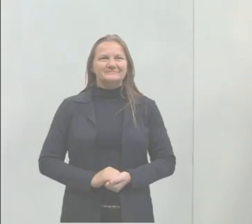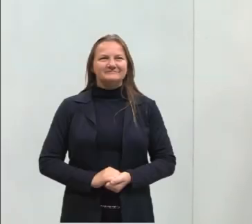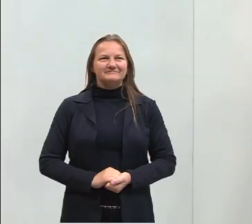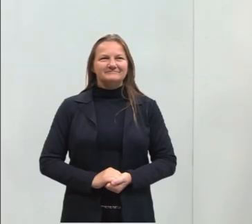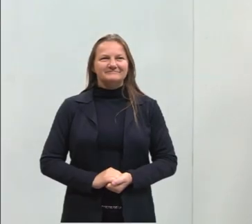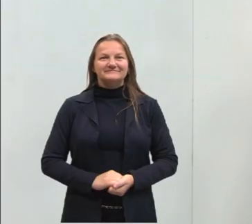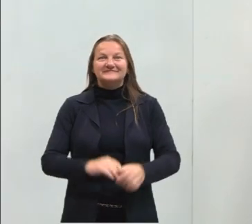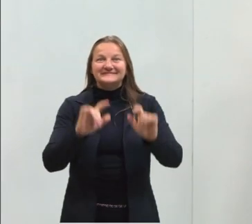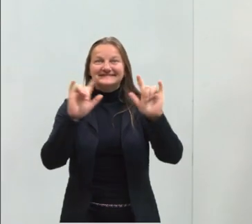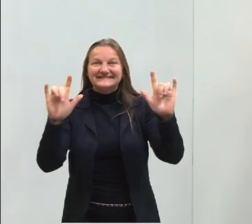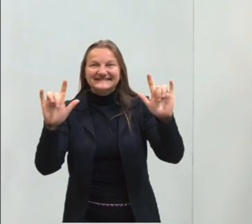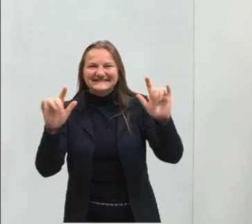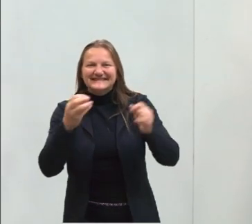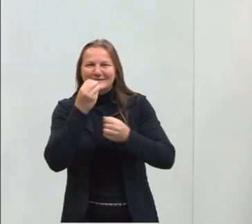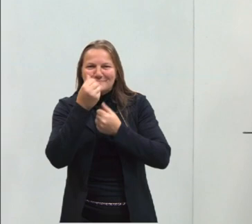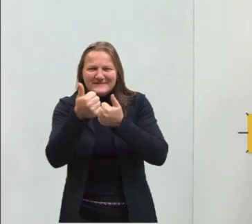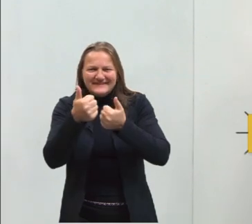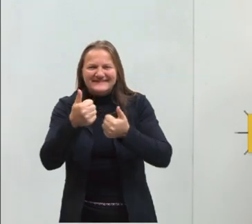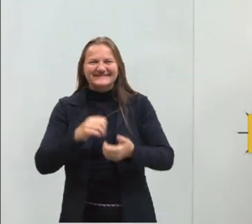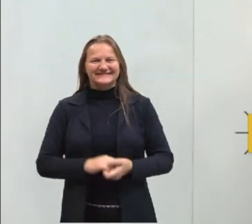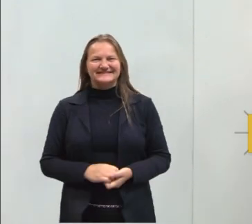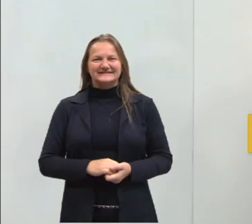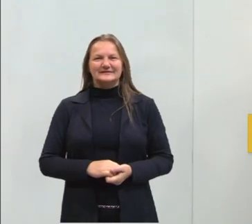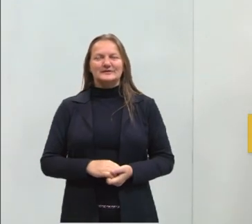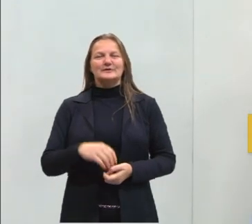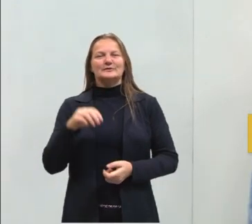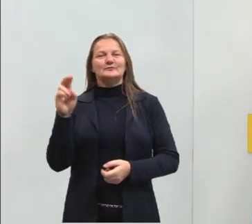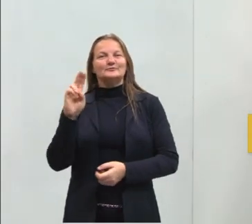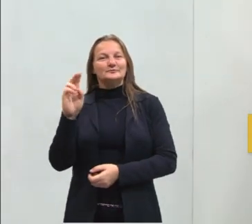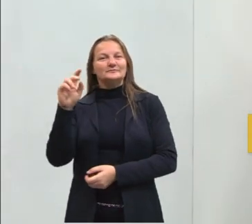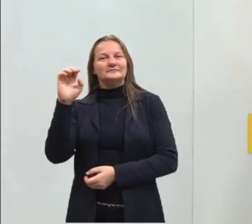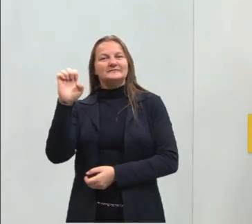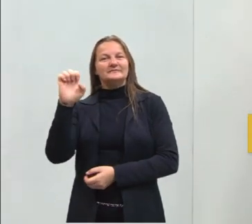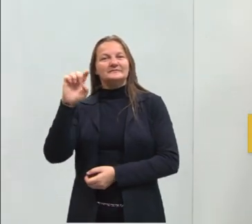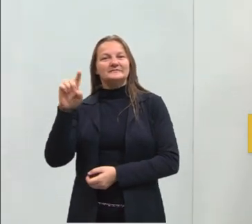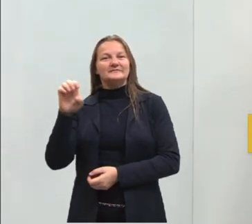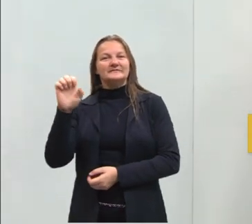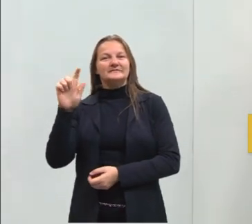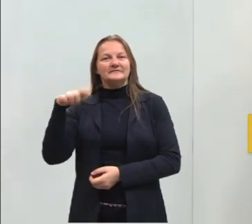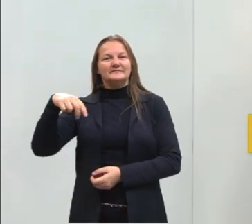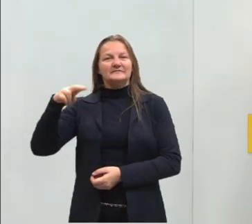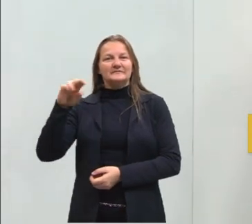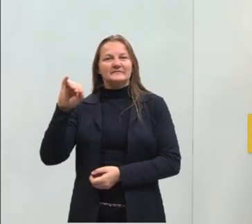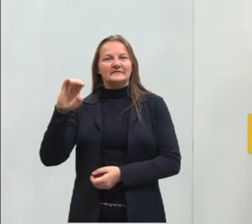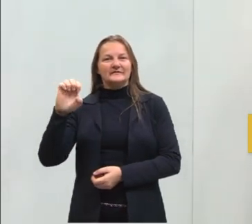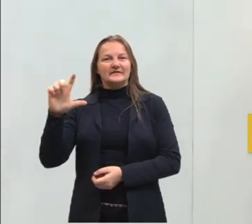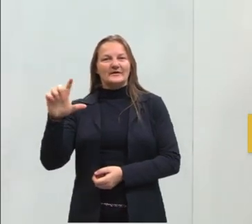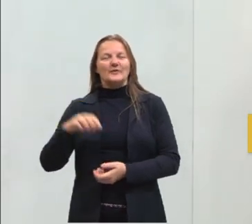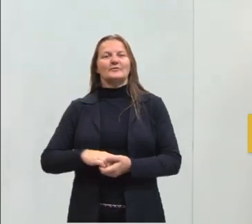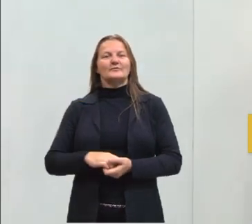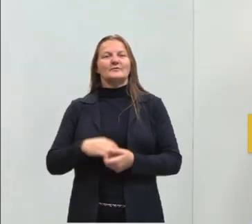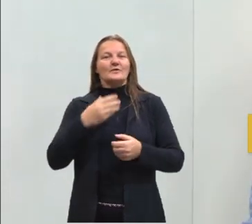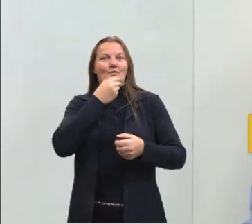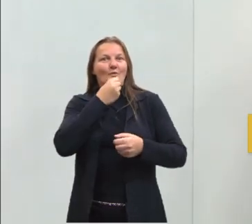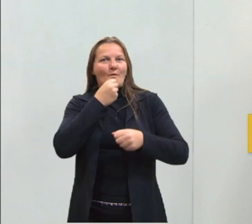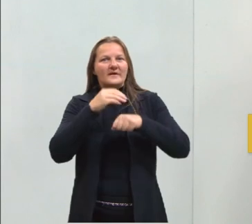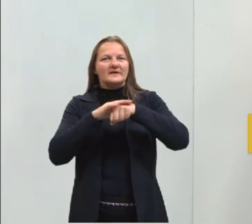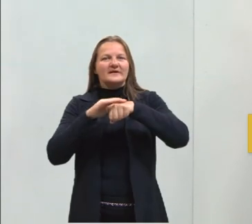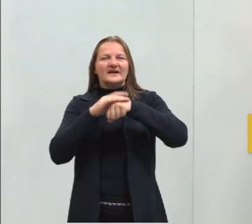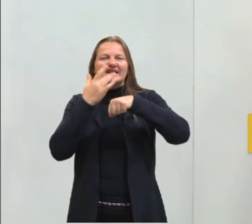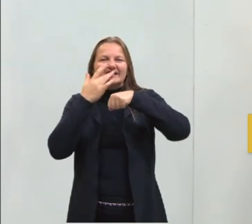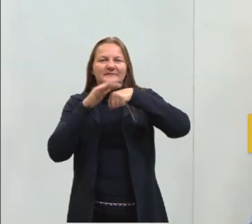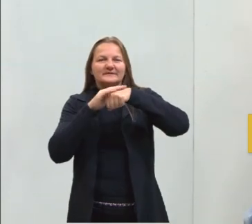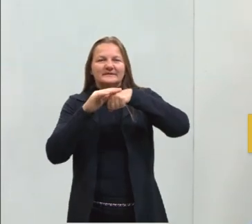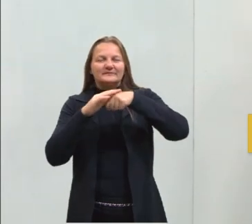E aí pessoal, beleza? Meu nome é Ezequiel Souza, eu sou um homem branco, eu